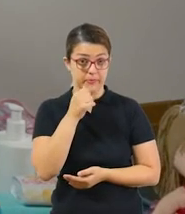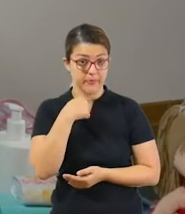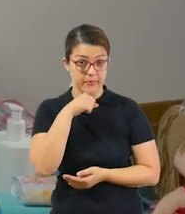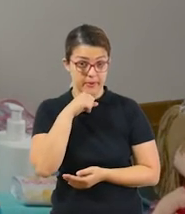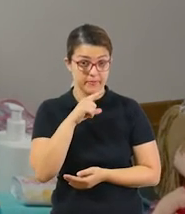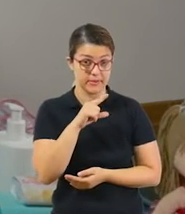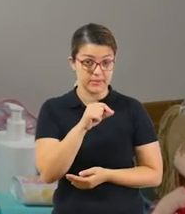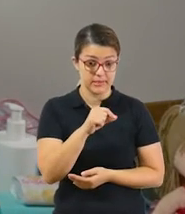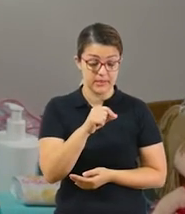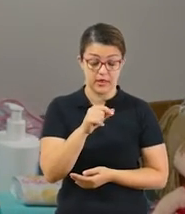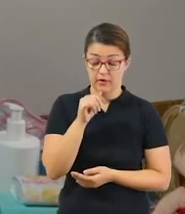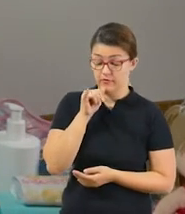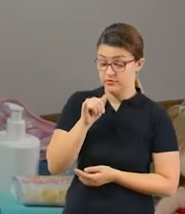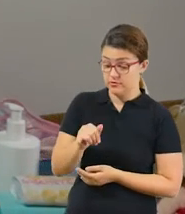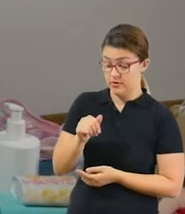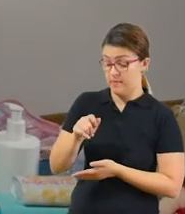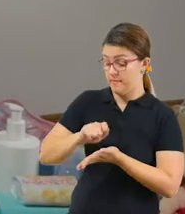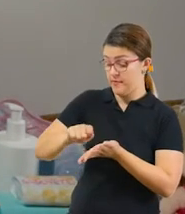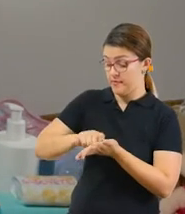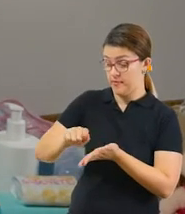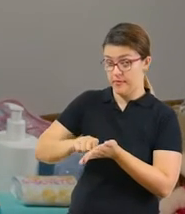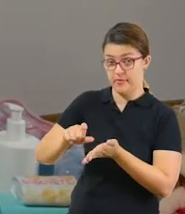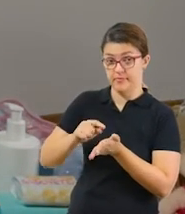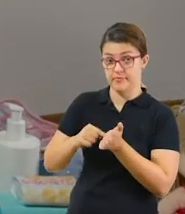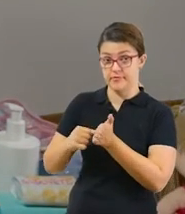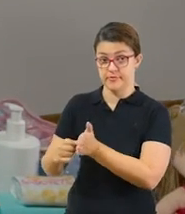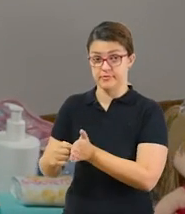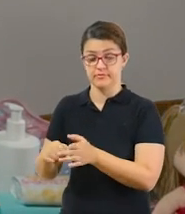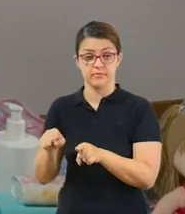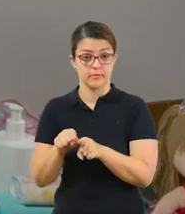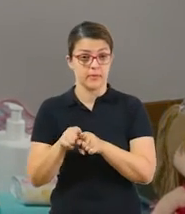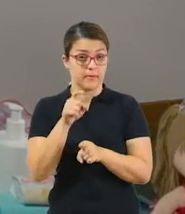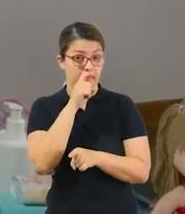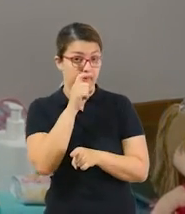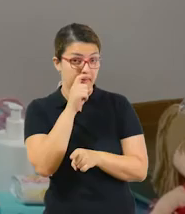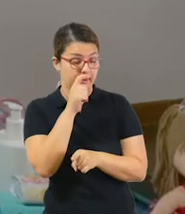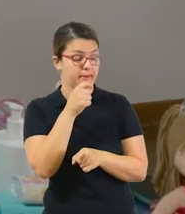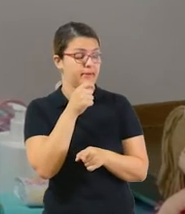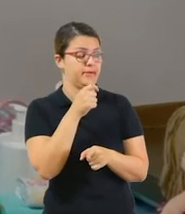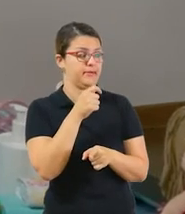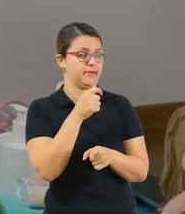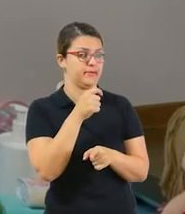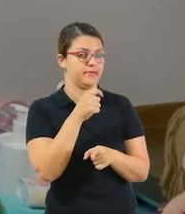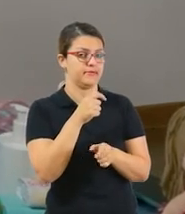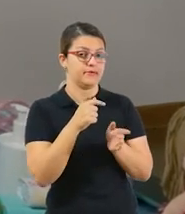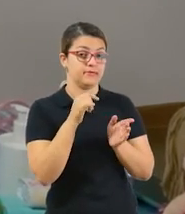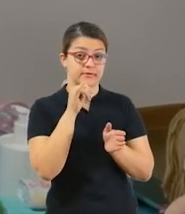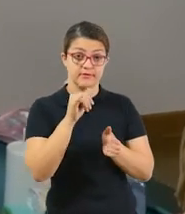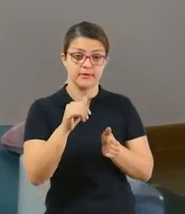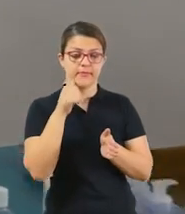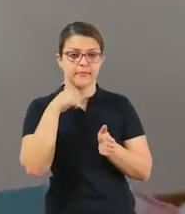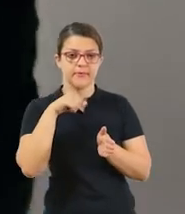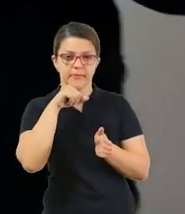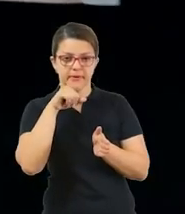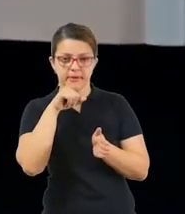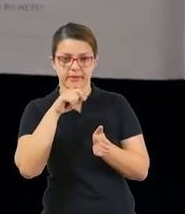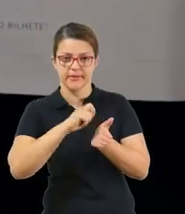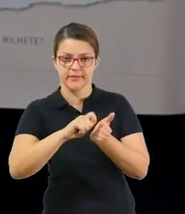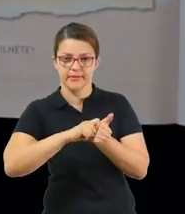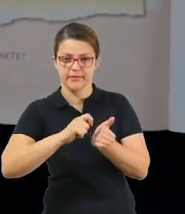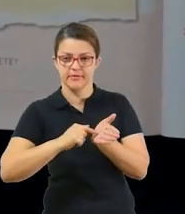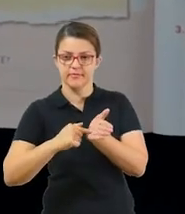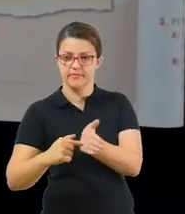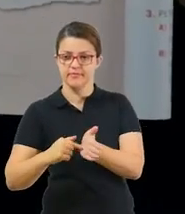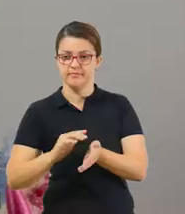deixa um bilhete para vocês. Para quando o papai também vai dar uma saída, deixa um bilhete para a mamãe. Veja esse exemplo aqui de